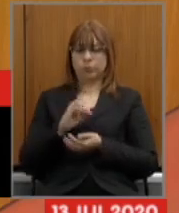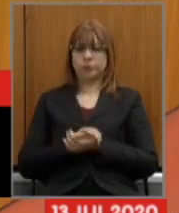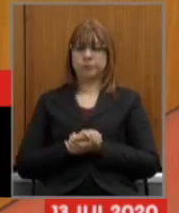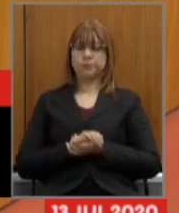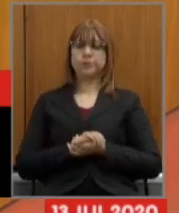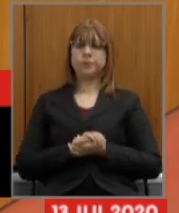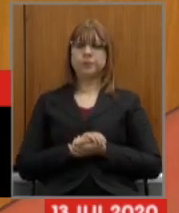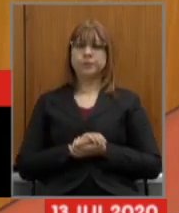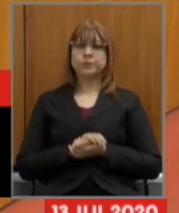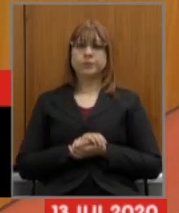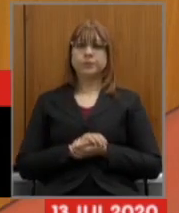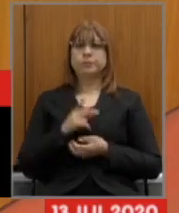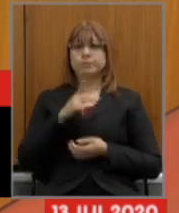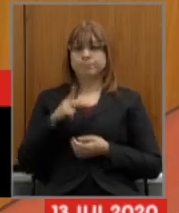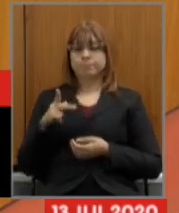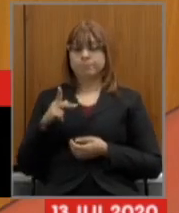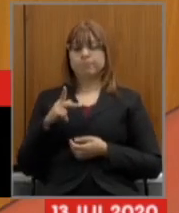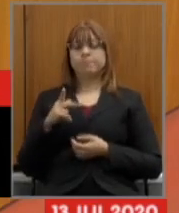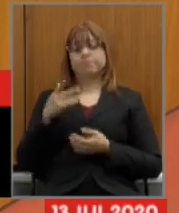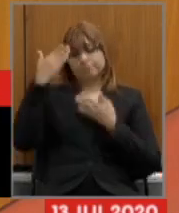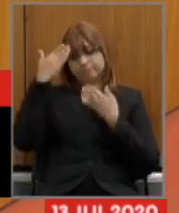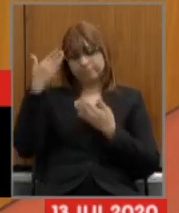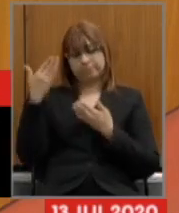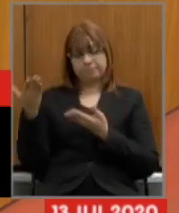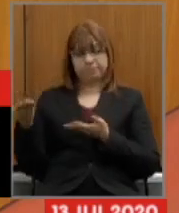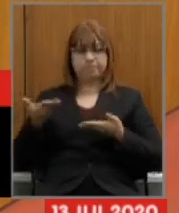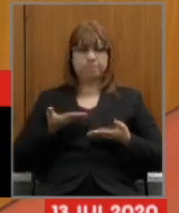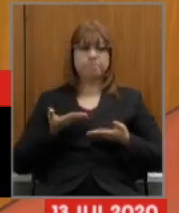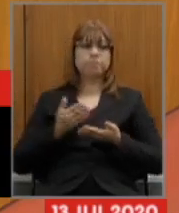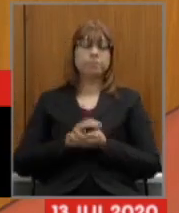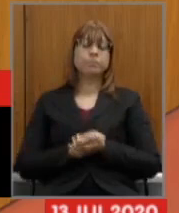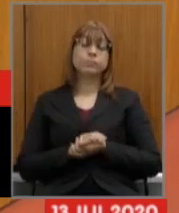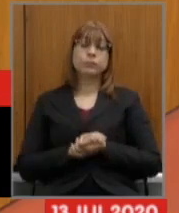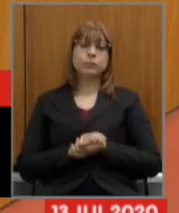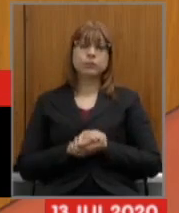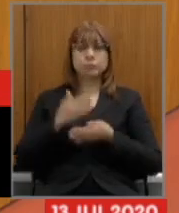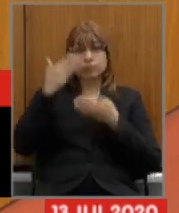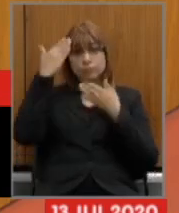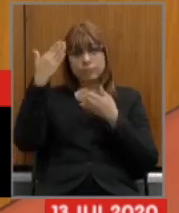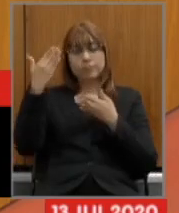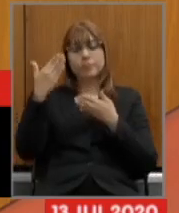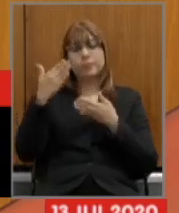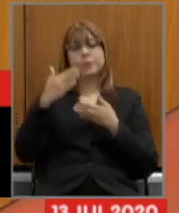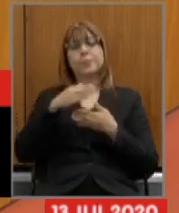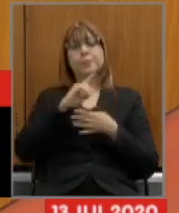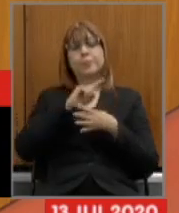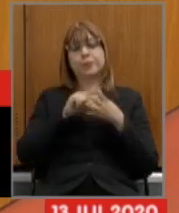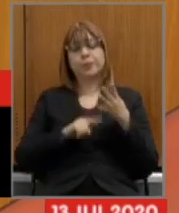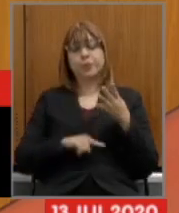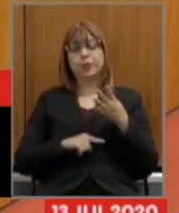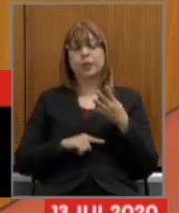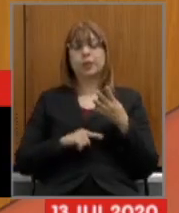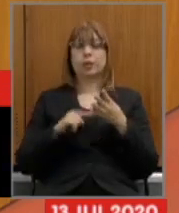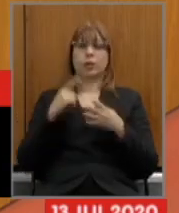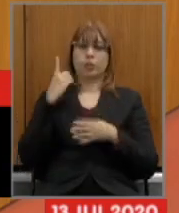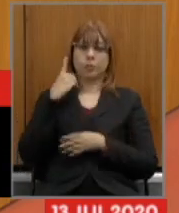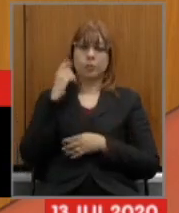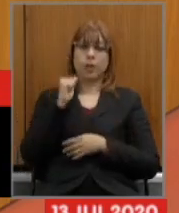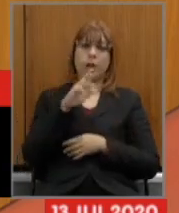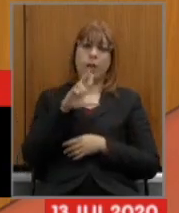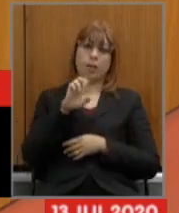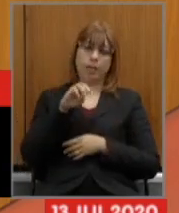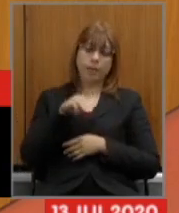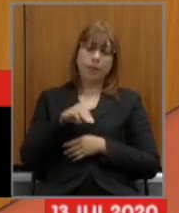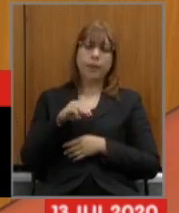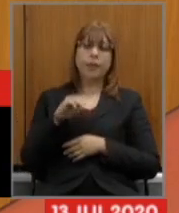bom presidente Cristiano muito obrigado pela palavra gostaria de agradecer aqui as intervenções dos deputados Arlen Santiago deputado Carlos